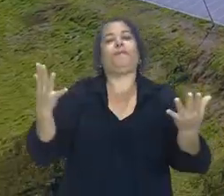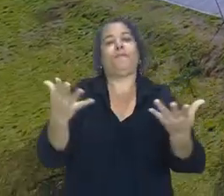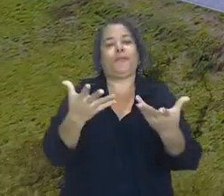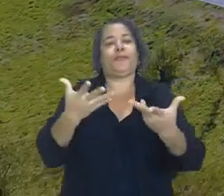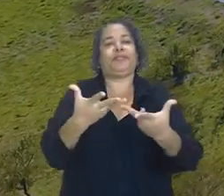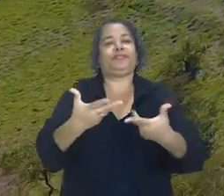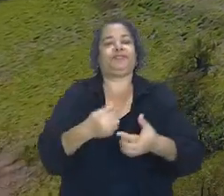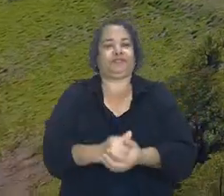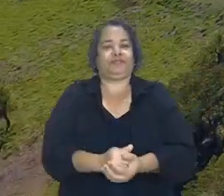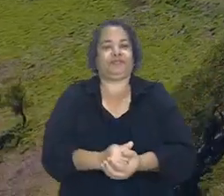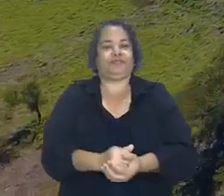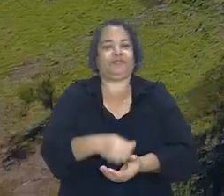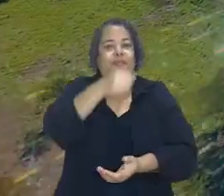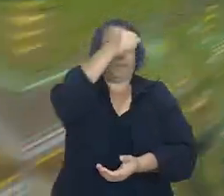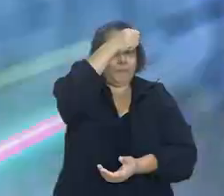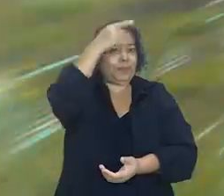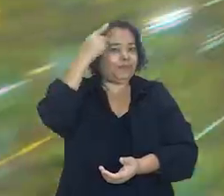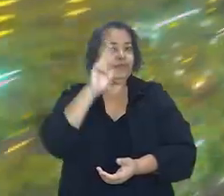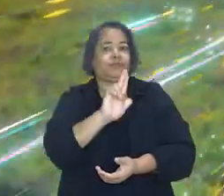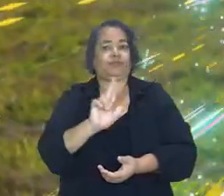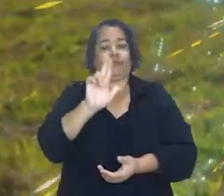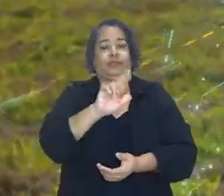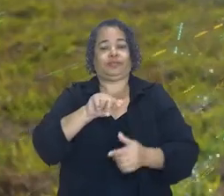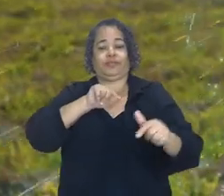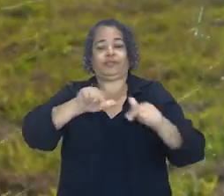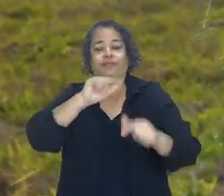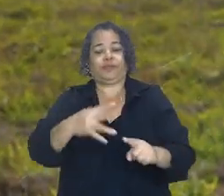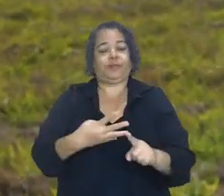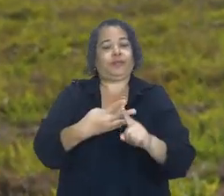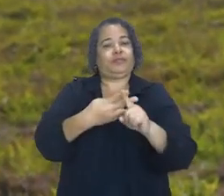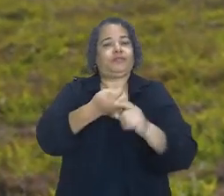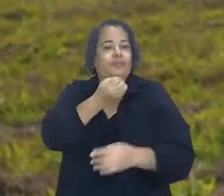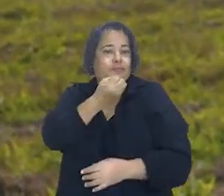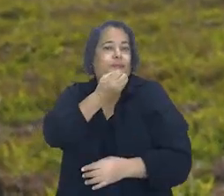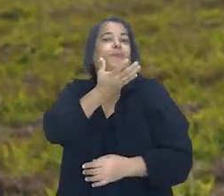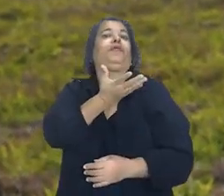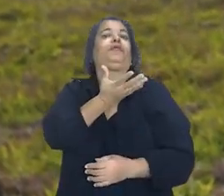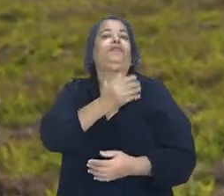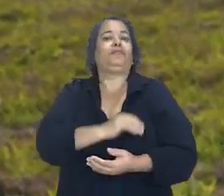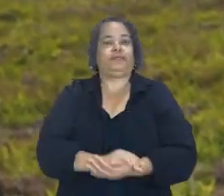lugar para inovar e investir. Prefeitura de Uberlândia, fazer mais, fazer bem.